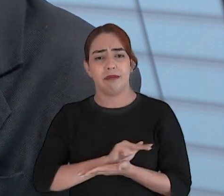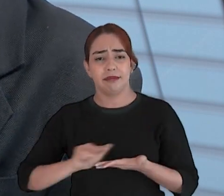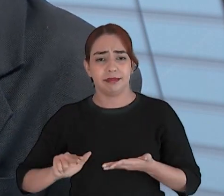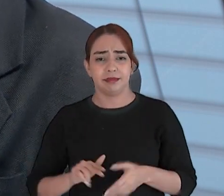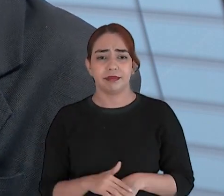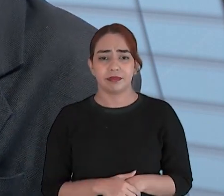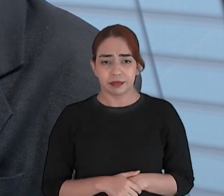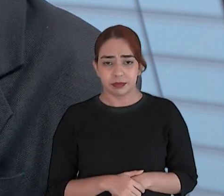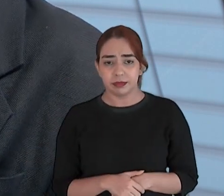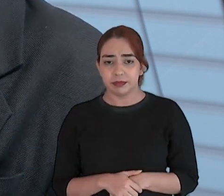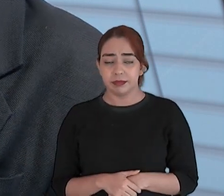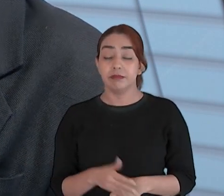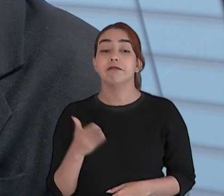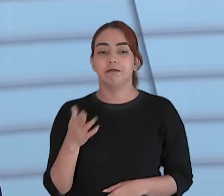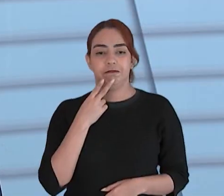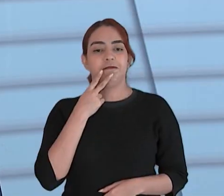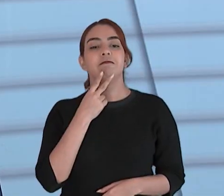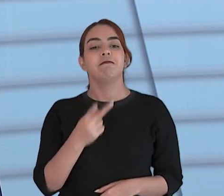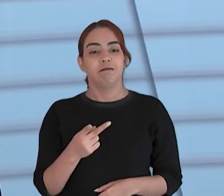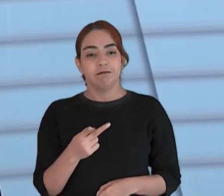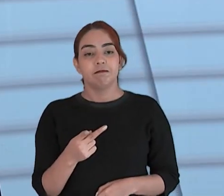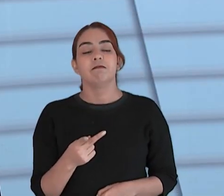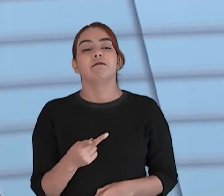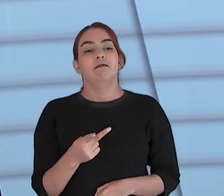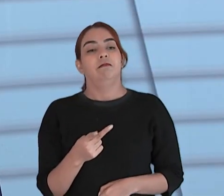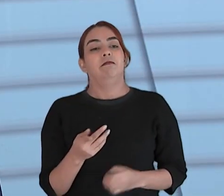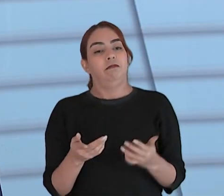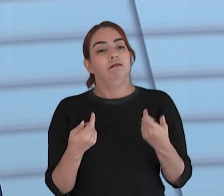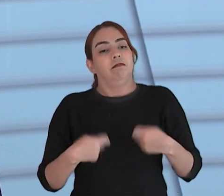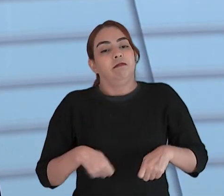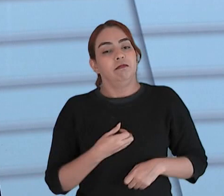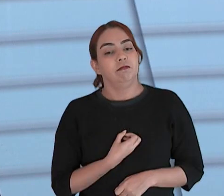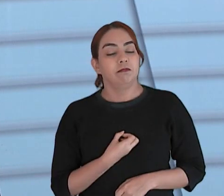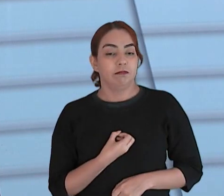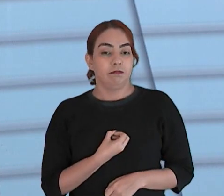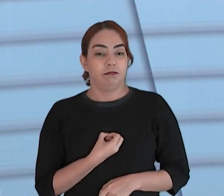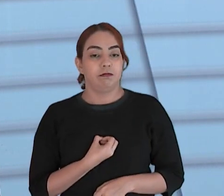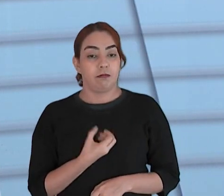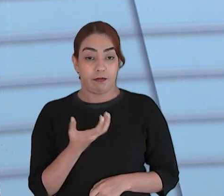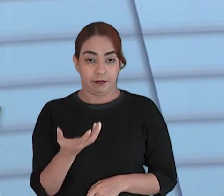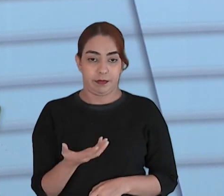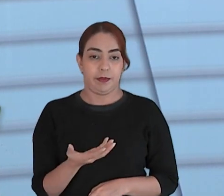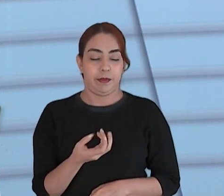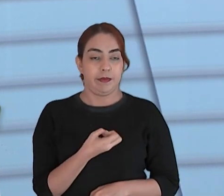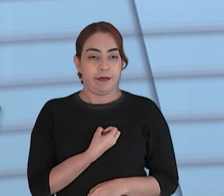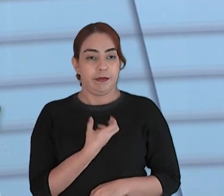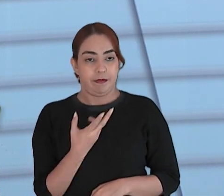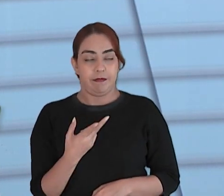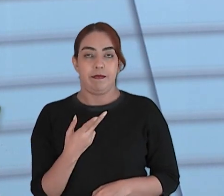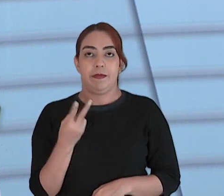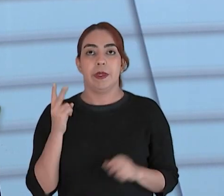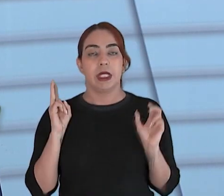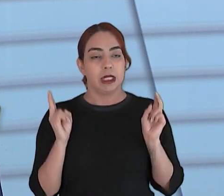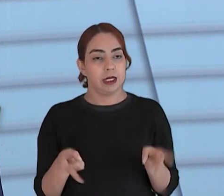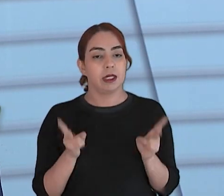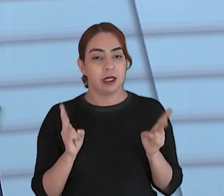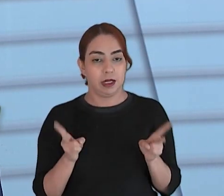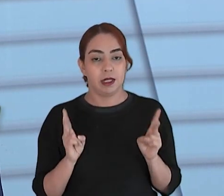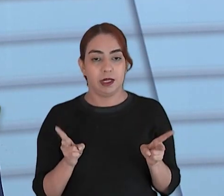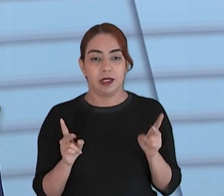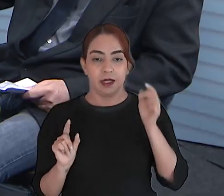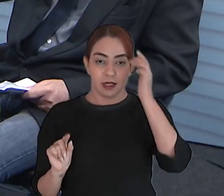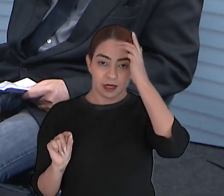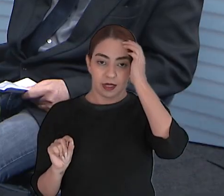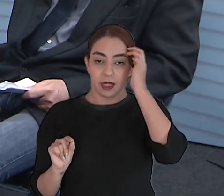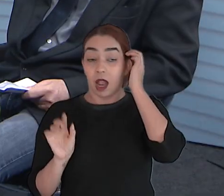vou confessar uma coisa para você que eu que eu sempre quando tenho a oportunidade e dá orgulho a gente